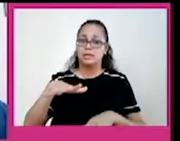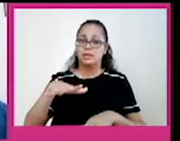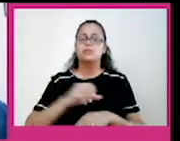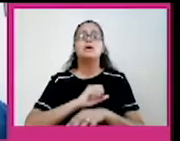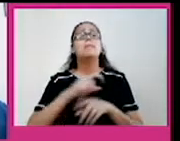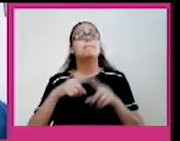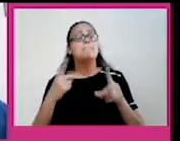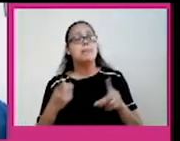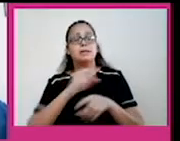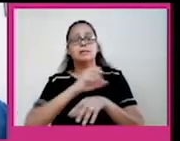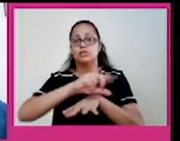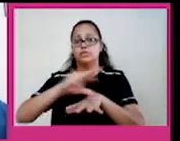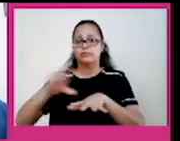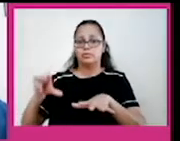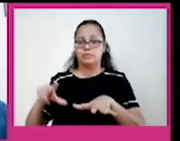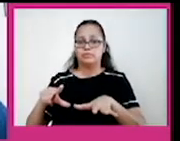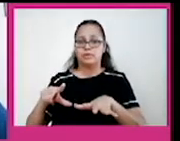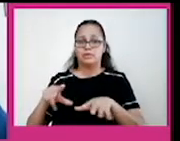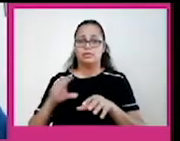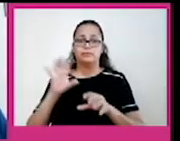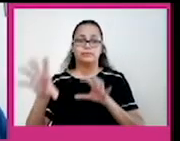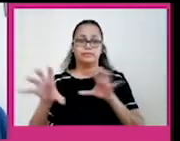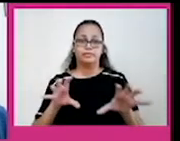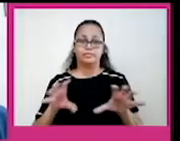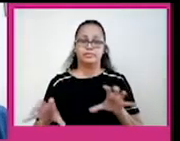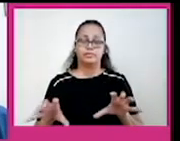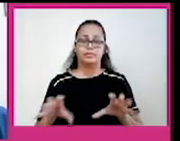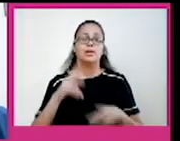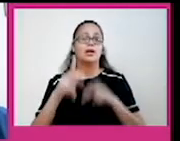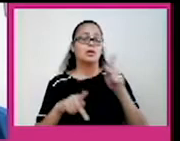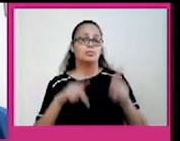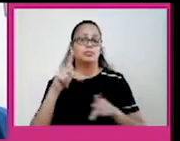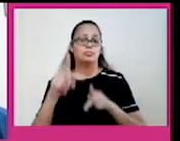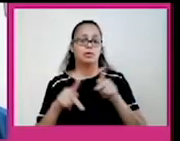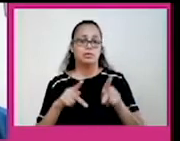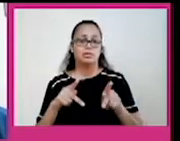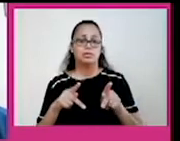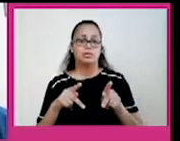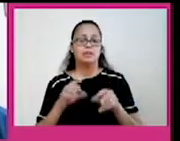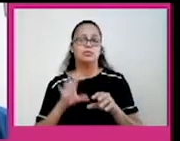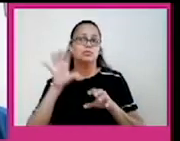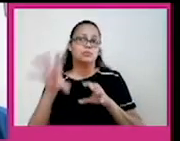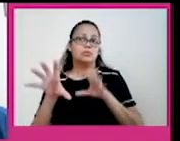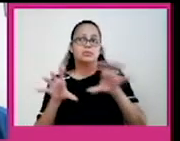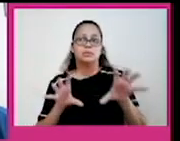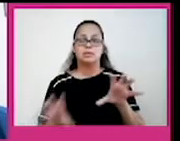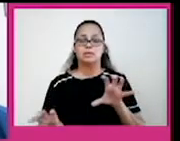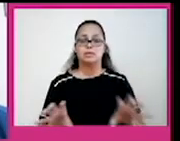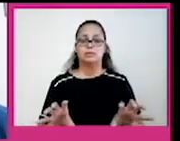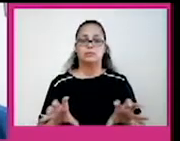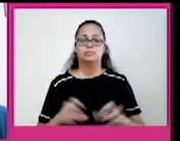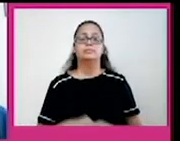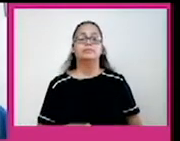diversificado, a distribuição, isso faz com que a distribuição populacional e as atividades econômicas também se distribuam de acordo com o